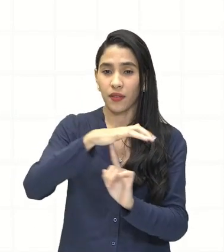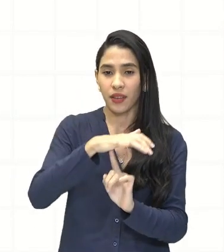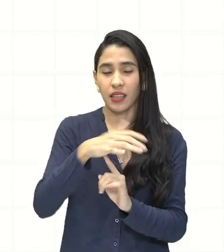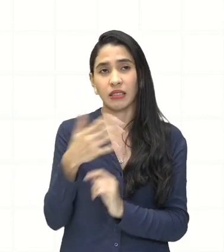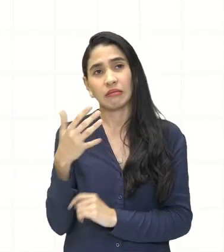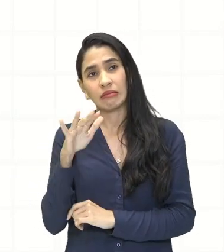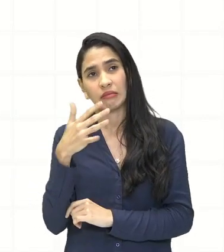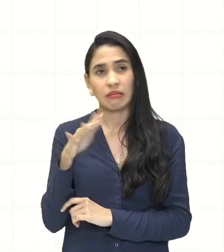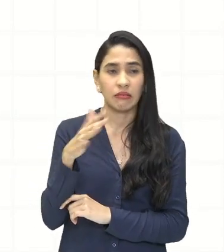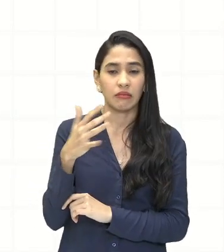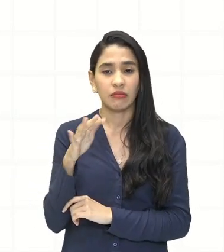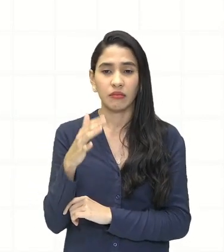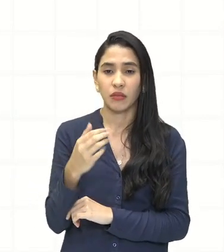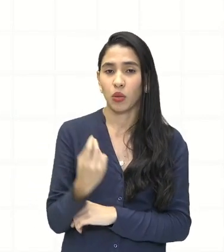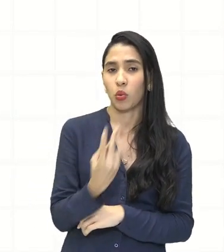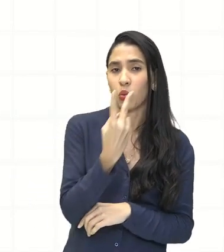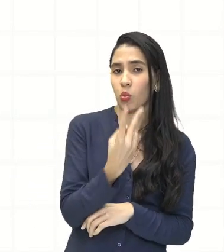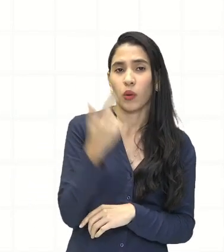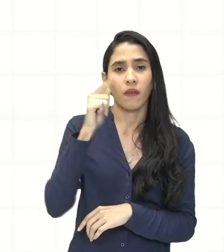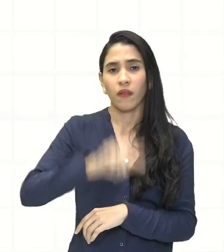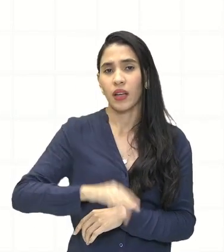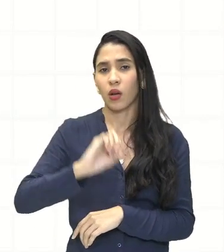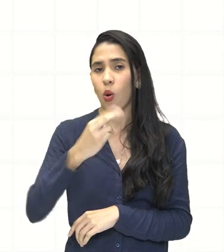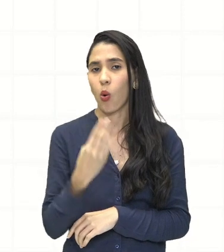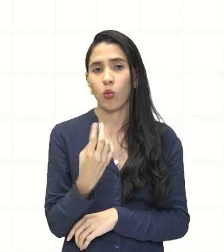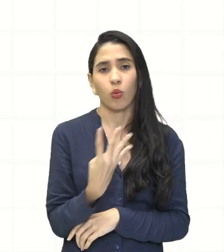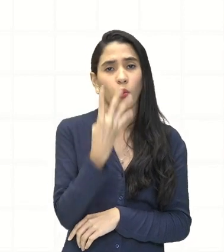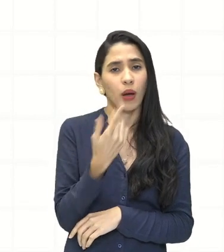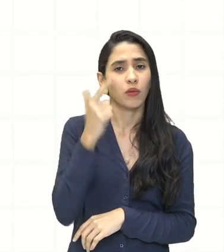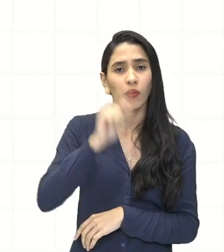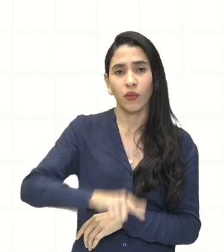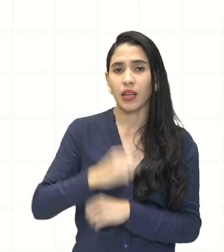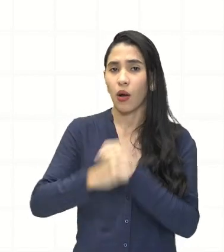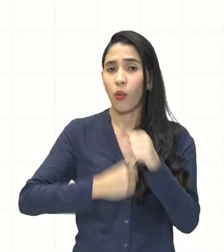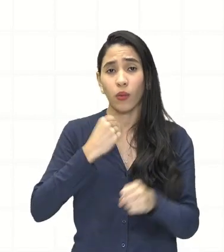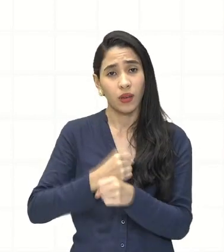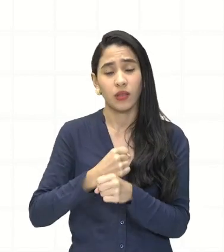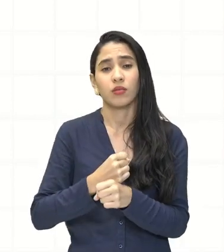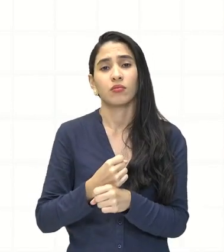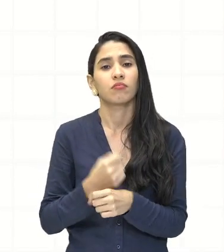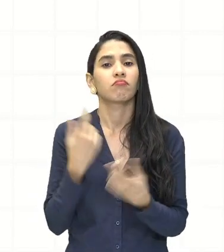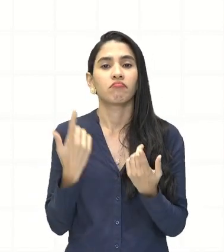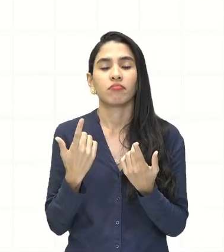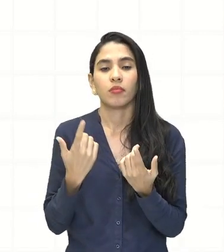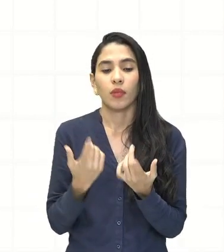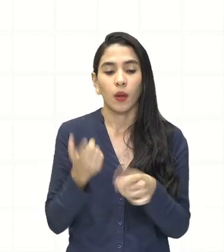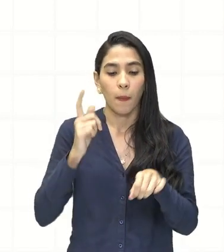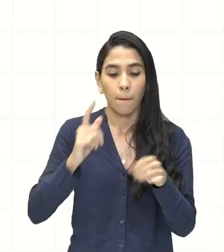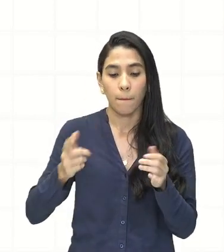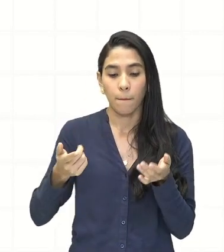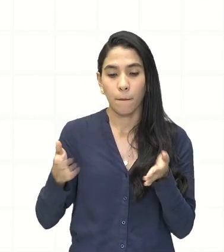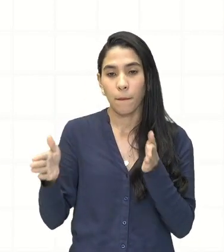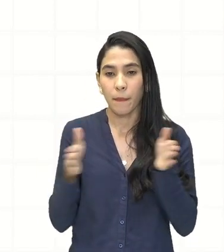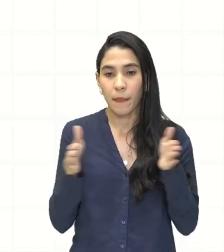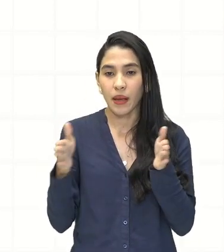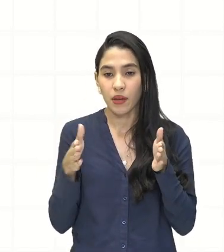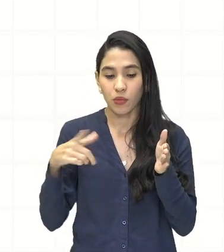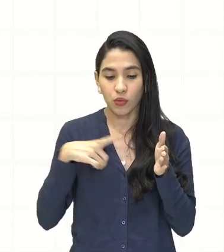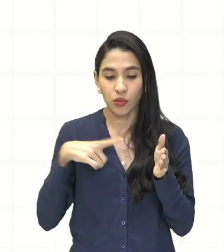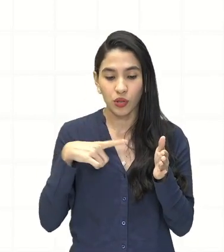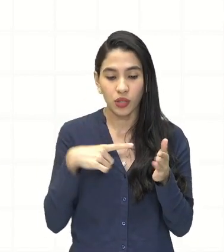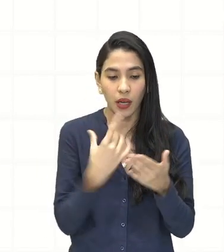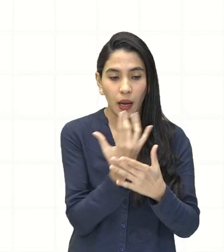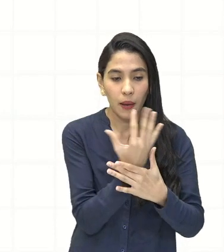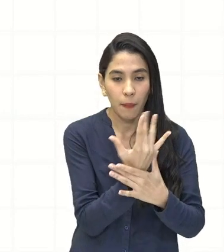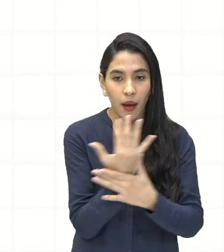ou menos a cada duas vezes ou no máximo quatro vezes ao ano. Que era justamente quando havia ali a colheita do